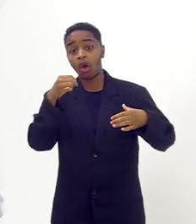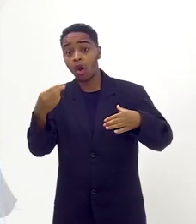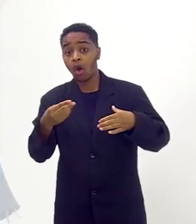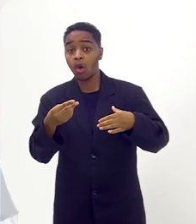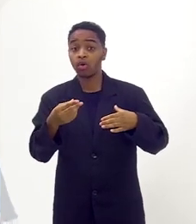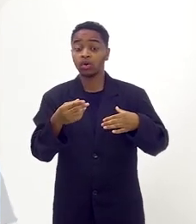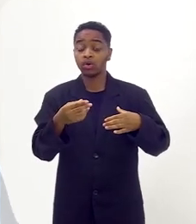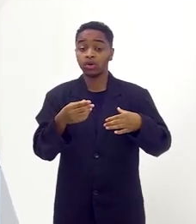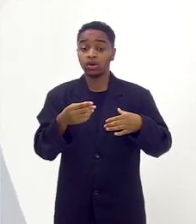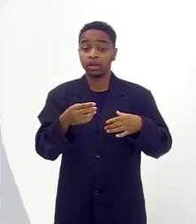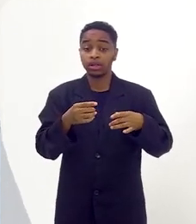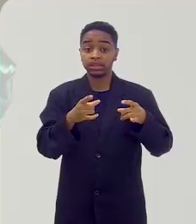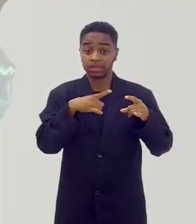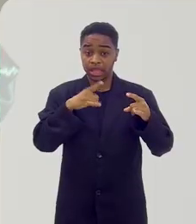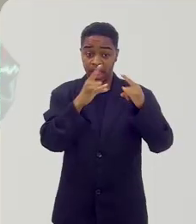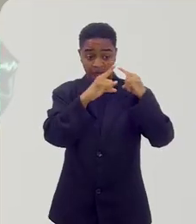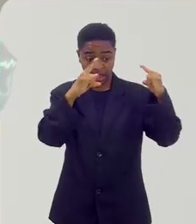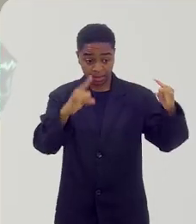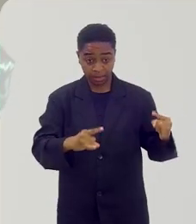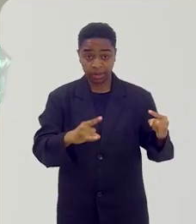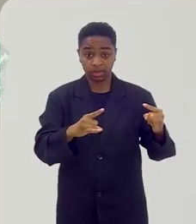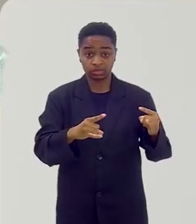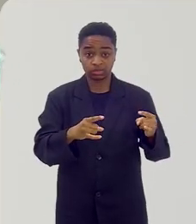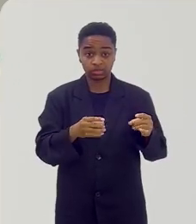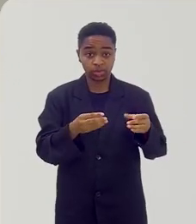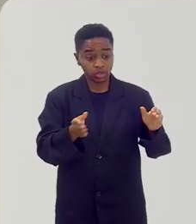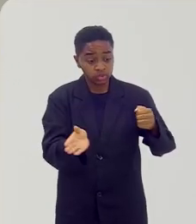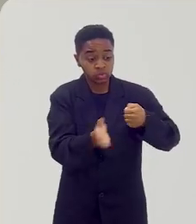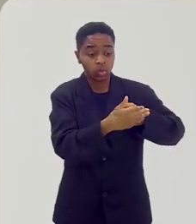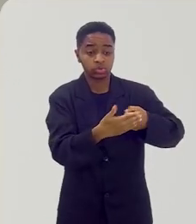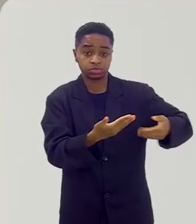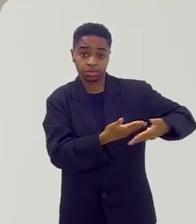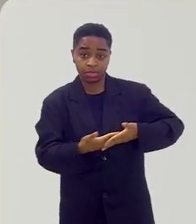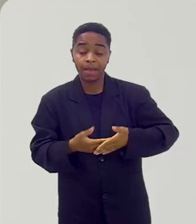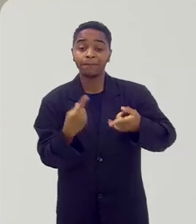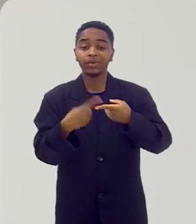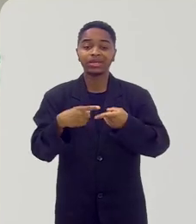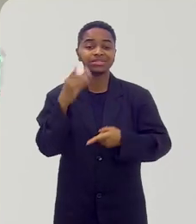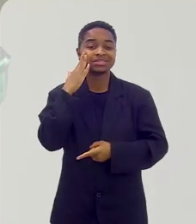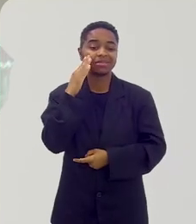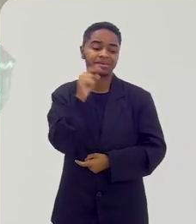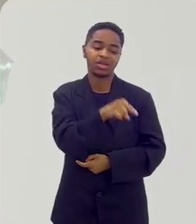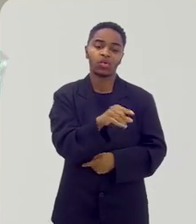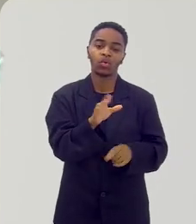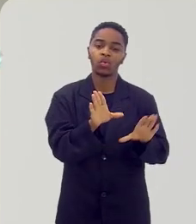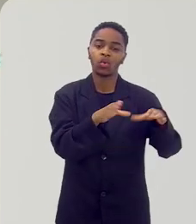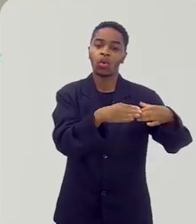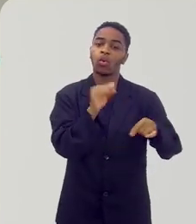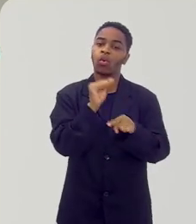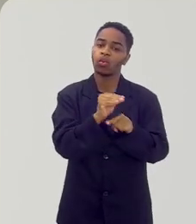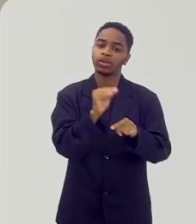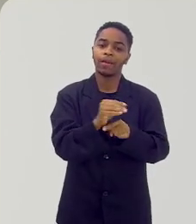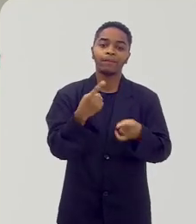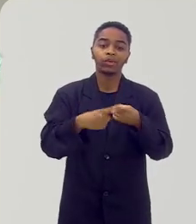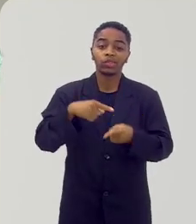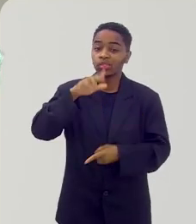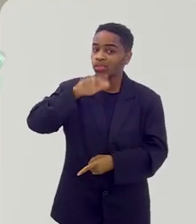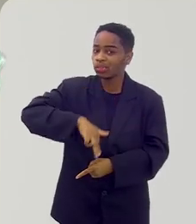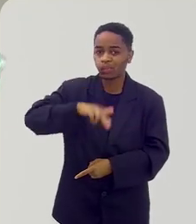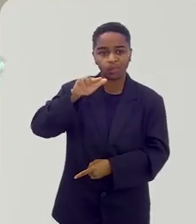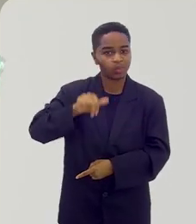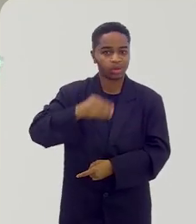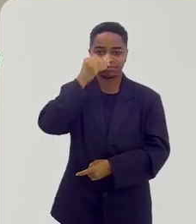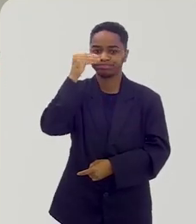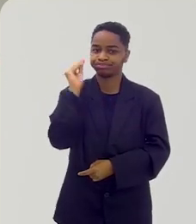entregavam aos ciganos. Não é, botavam escondido dentro do acampamento porque elas sabiam que os ciganos iam cuidar. Porque jamais